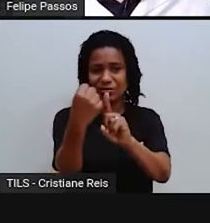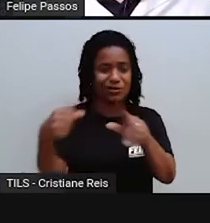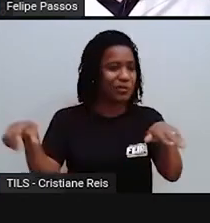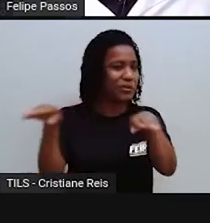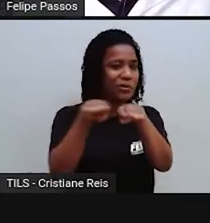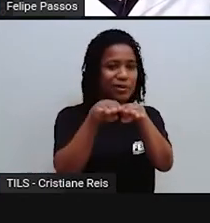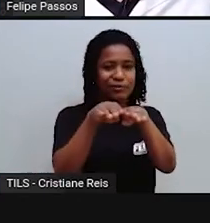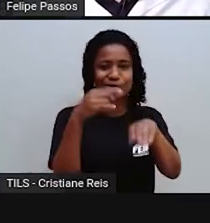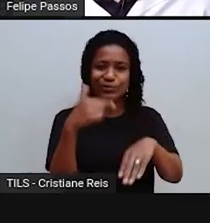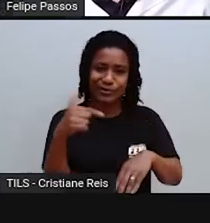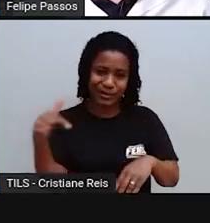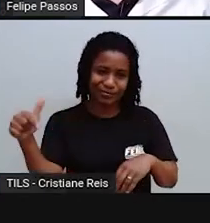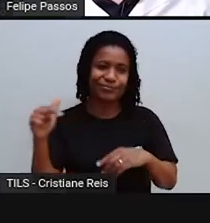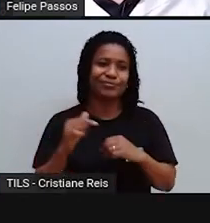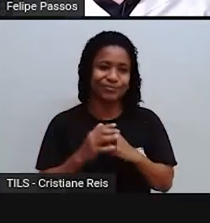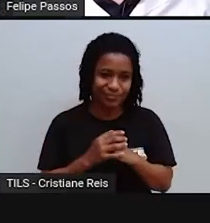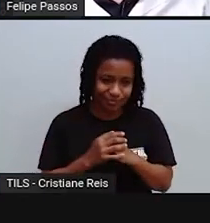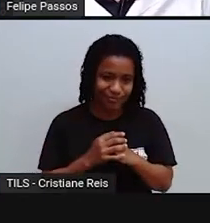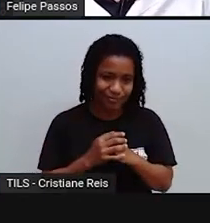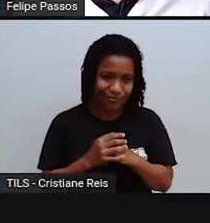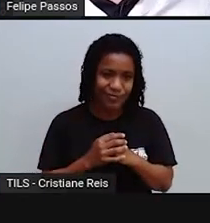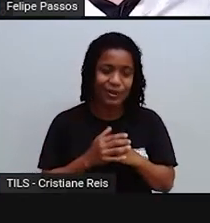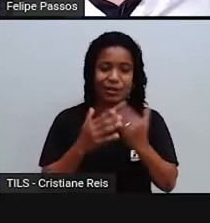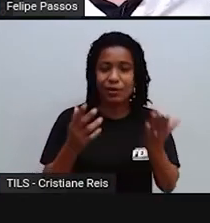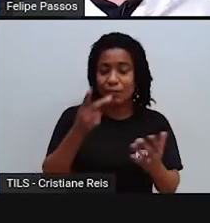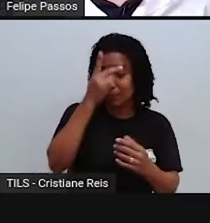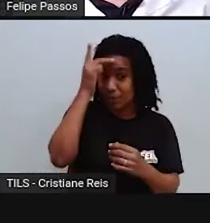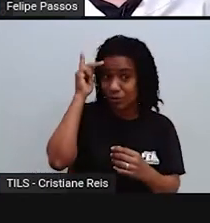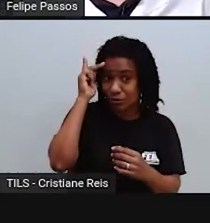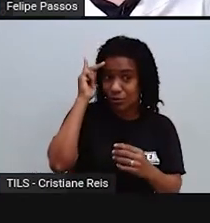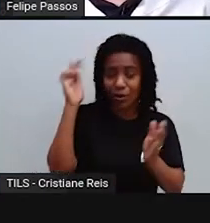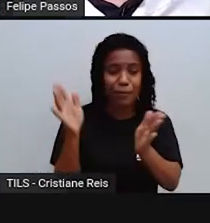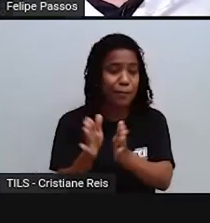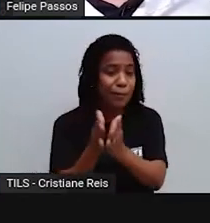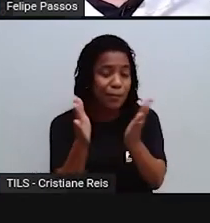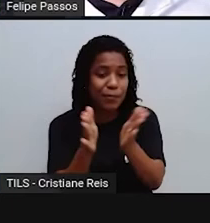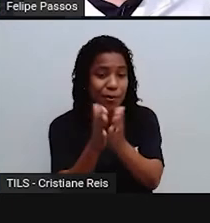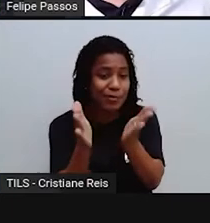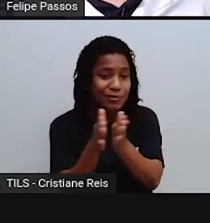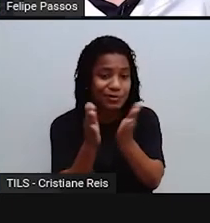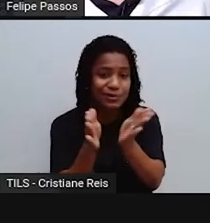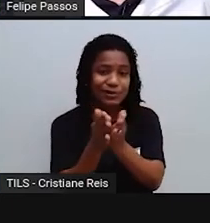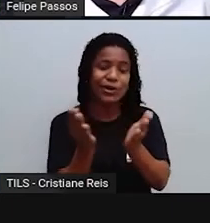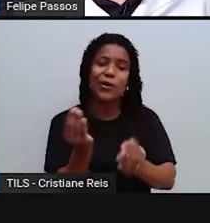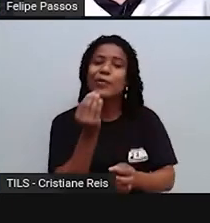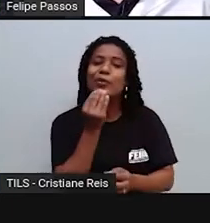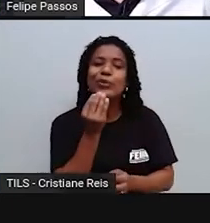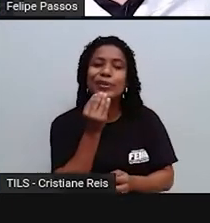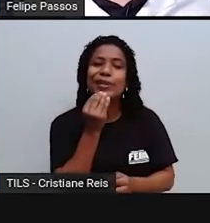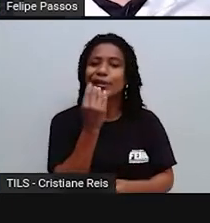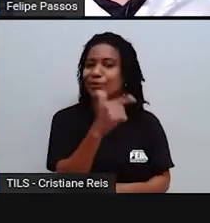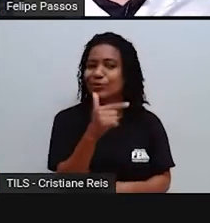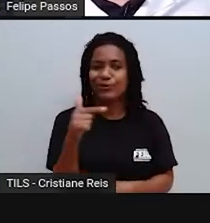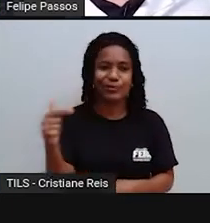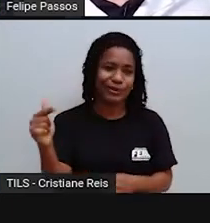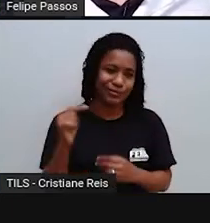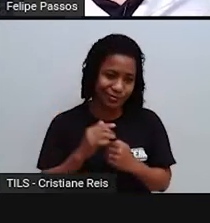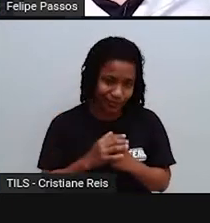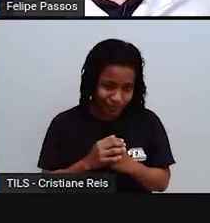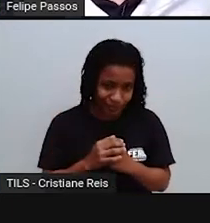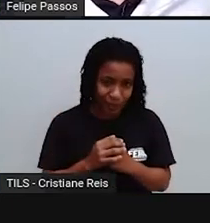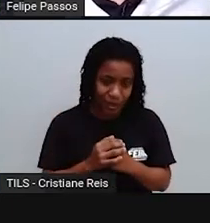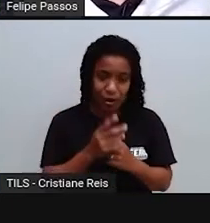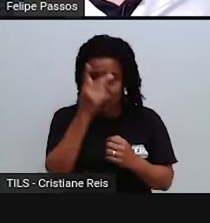favorecida, ela acaba tendo muito menos recursos, muito menos oportunidades do que uma pessoa que é mais favorecida.